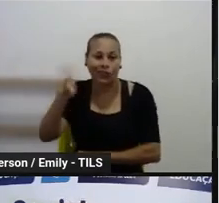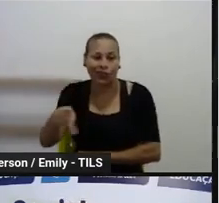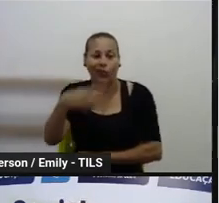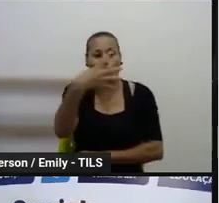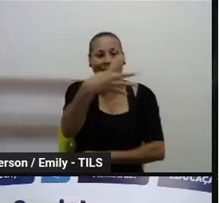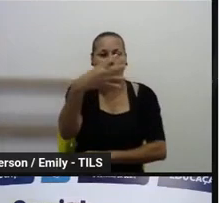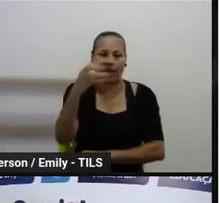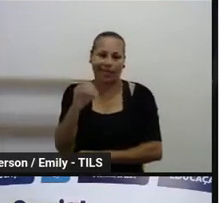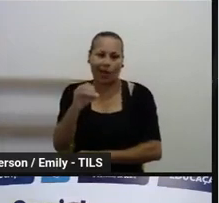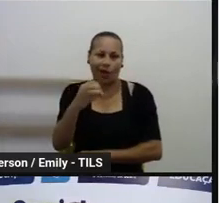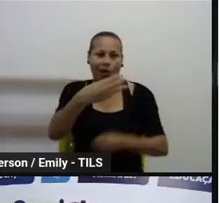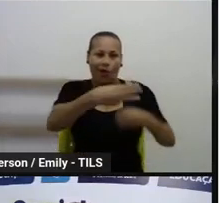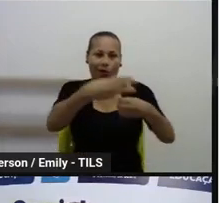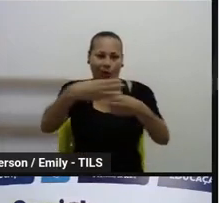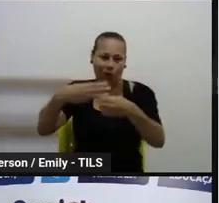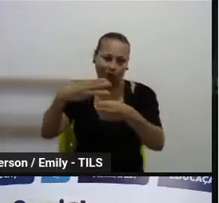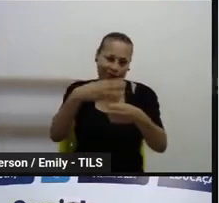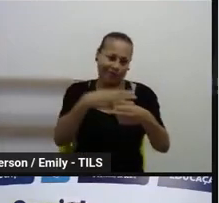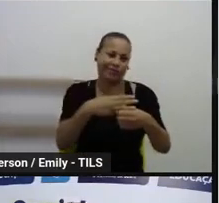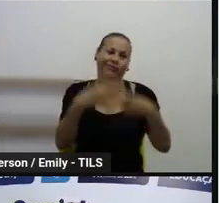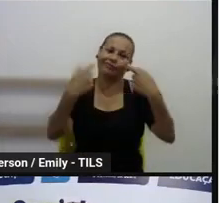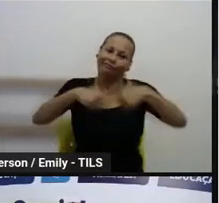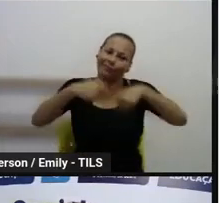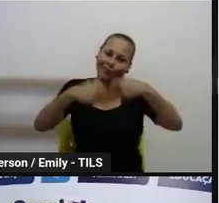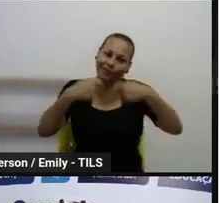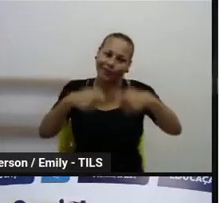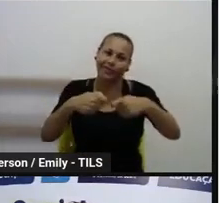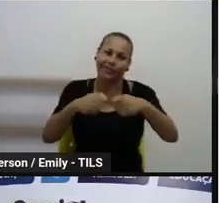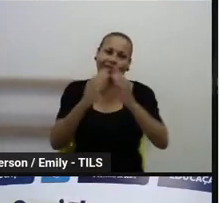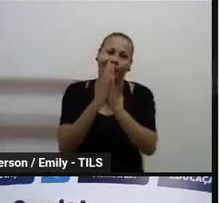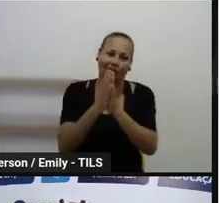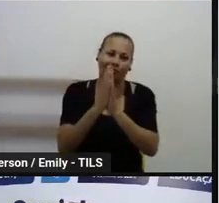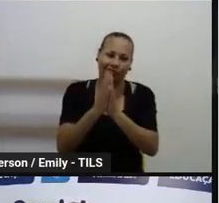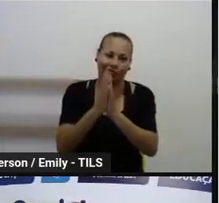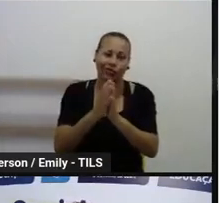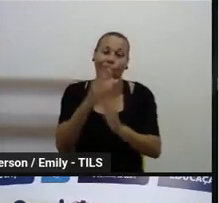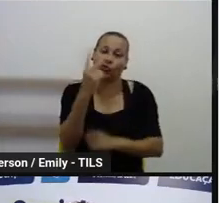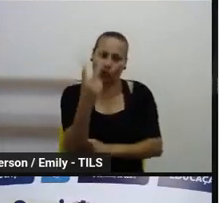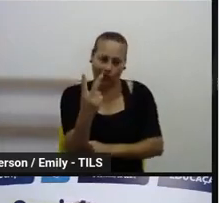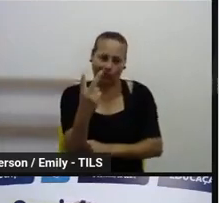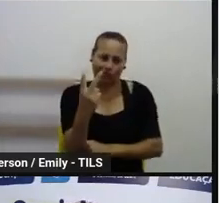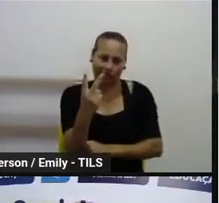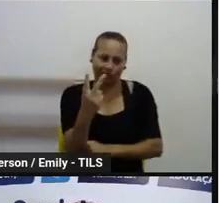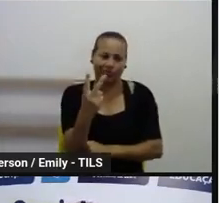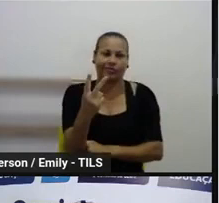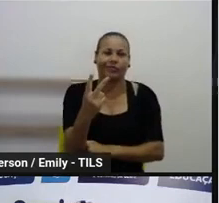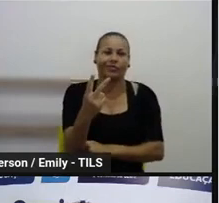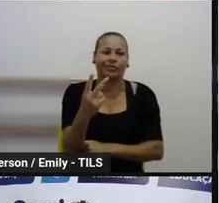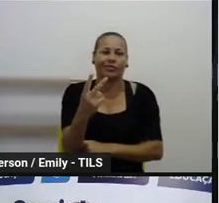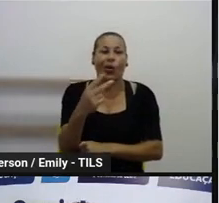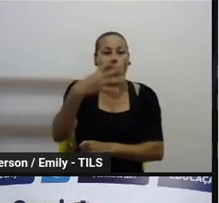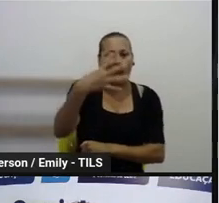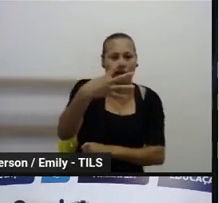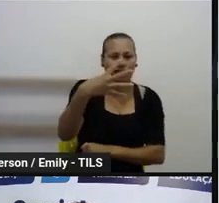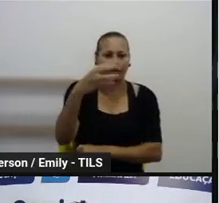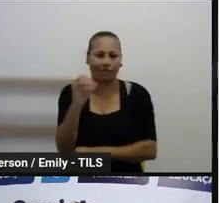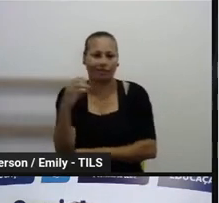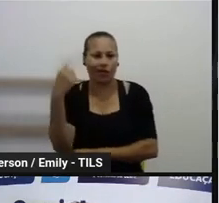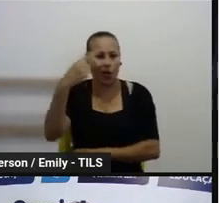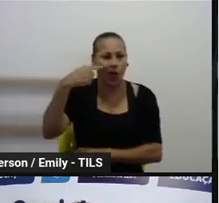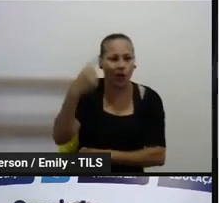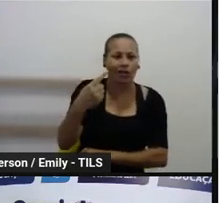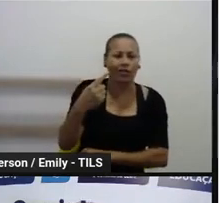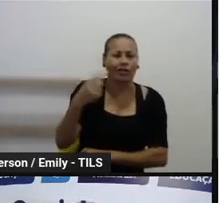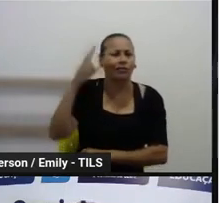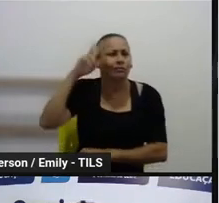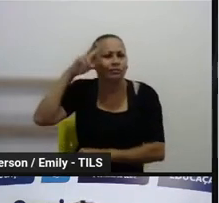município, que a gente precisa dele disponível aqui nos dois turnos. Outra coisa, lembrando, gente, do edital